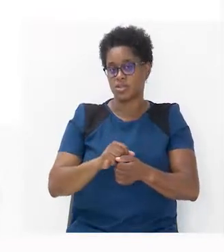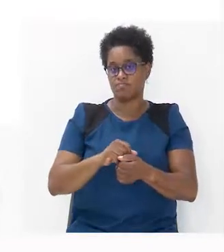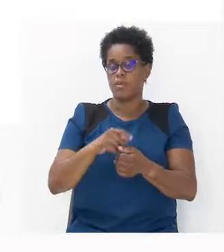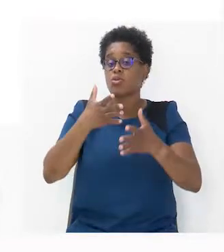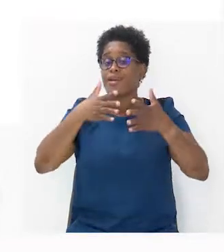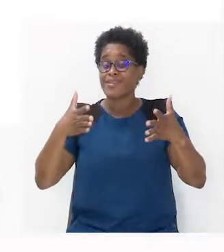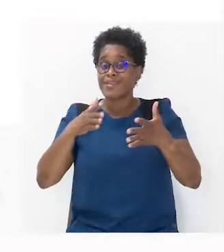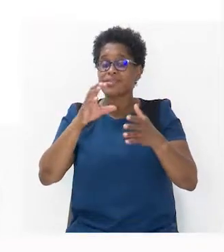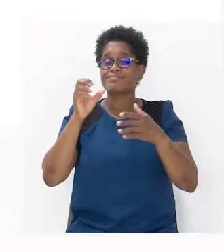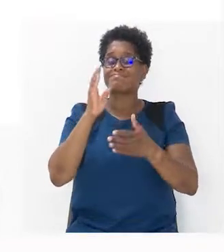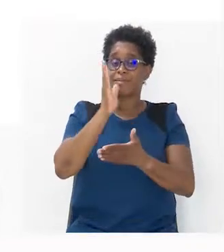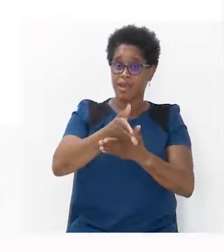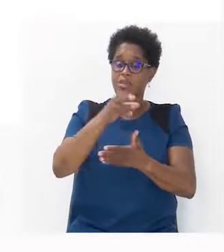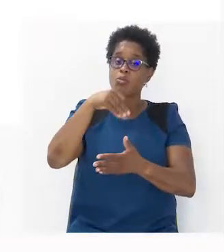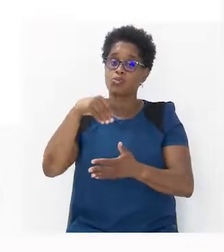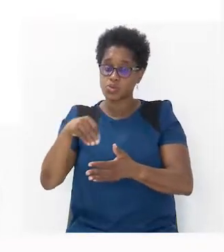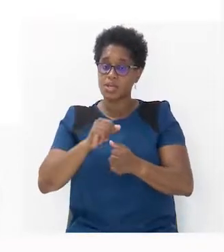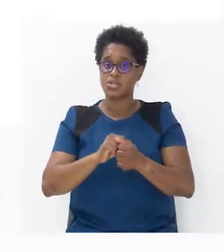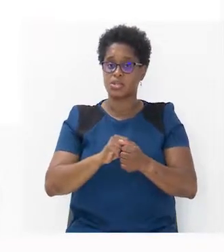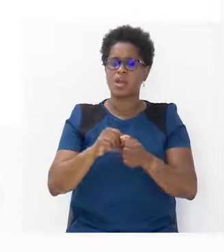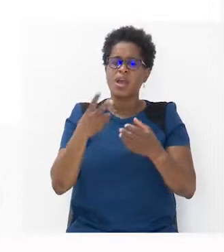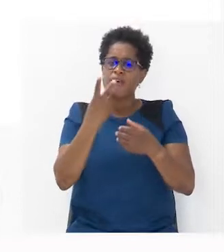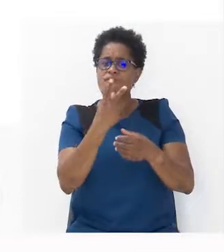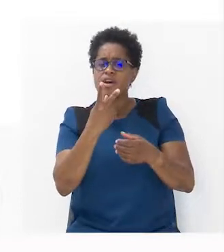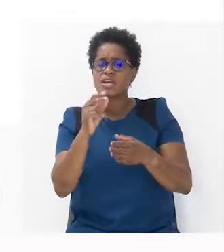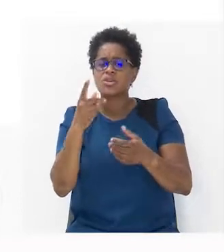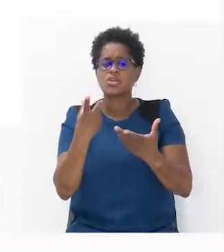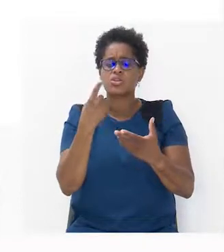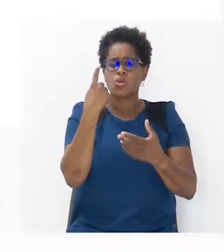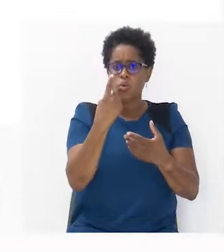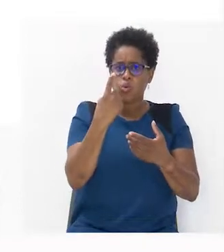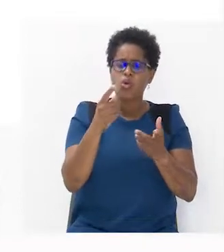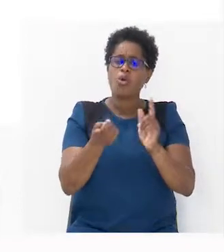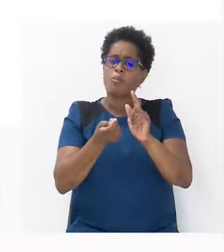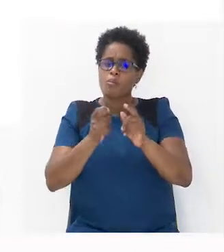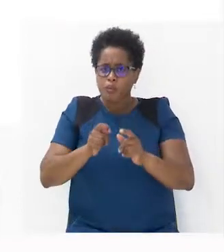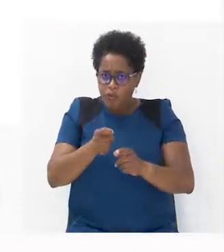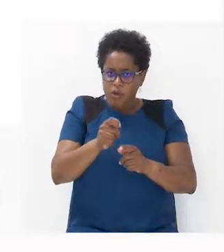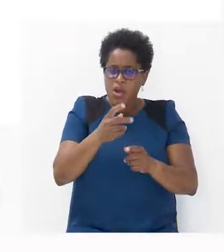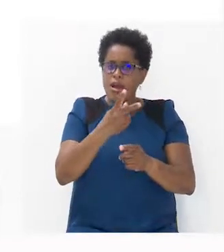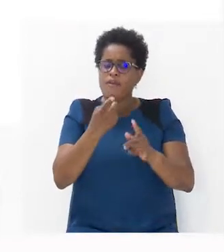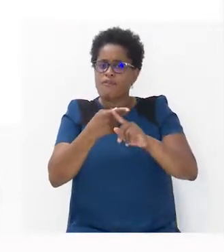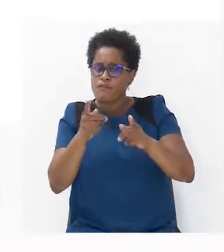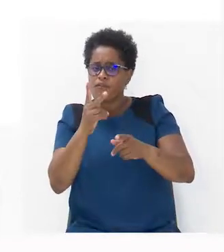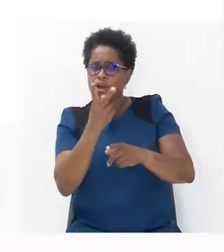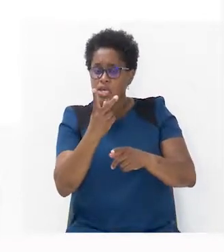grandezas diretamente proporcionais, a variação de um provoca a variação da outra.